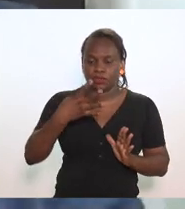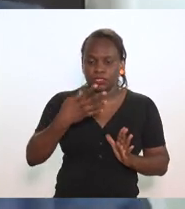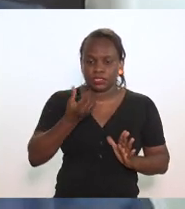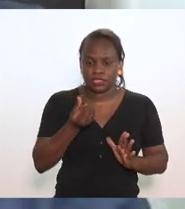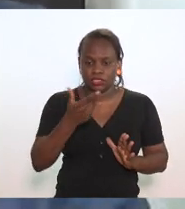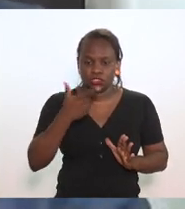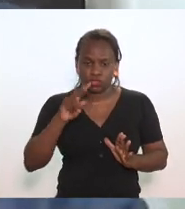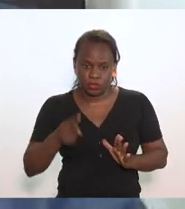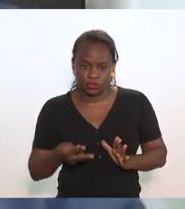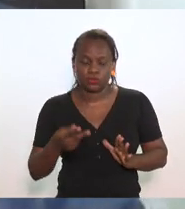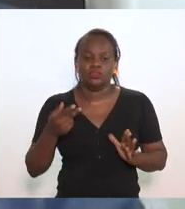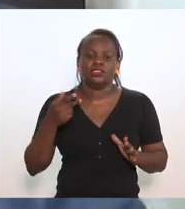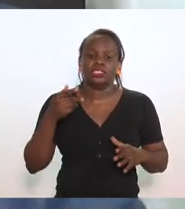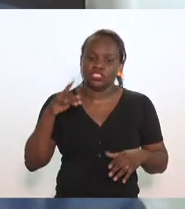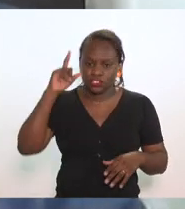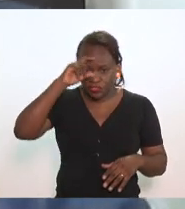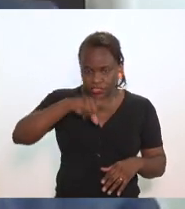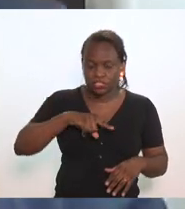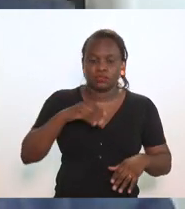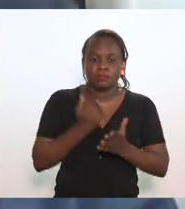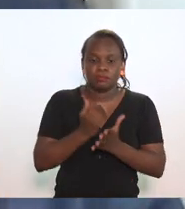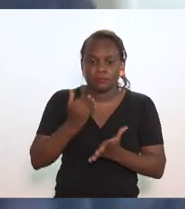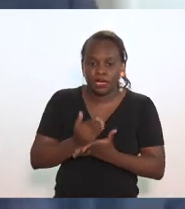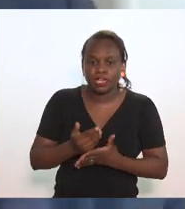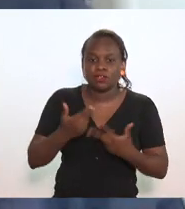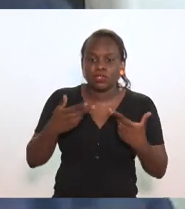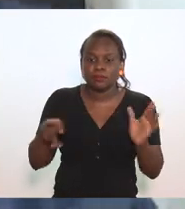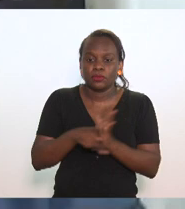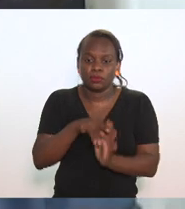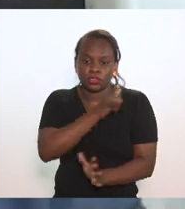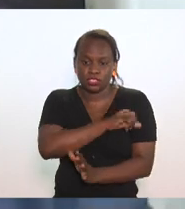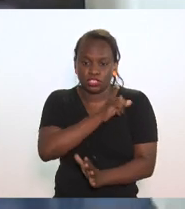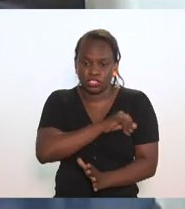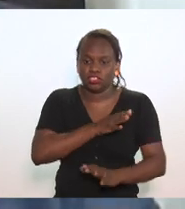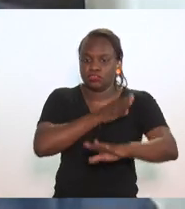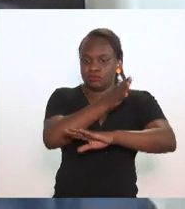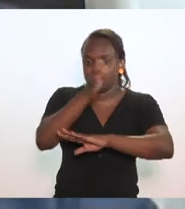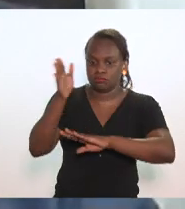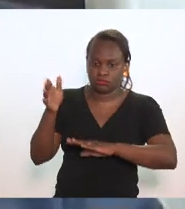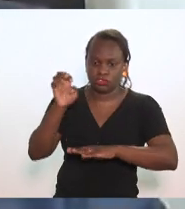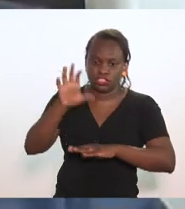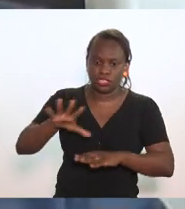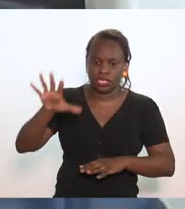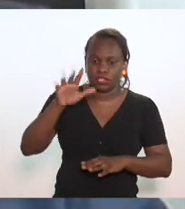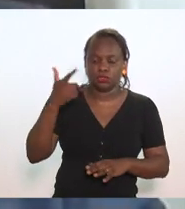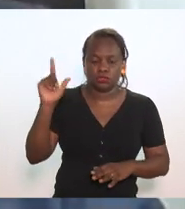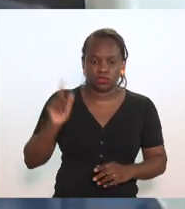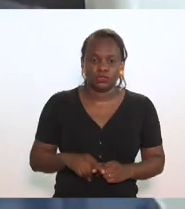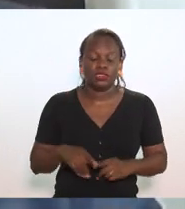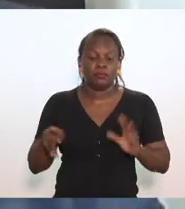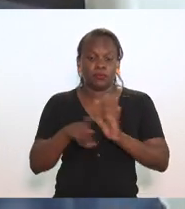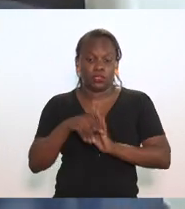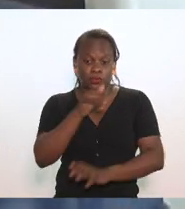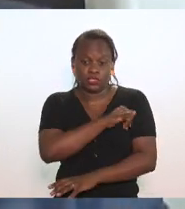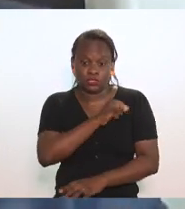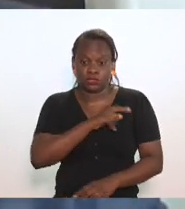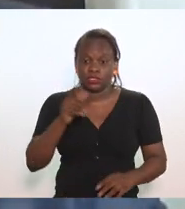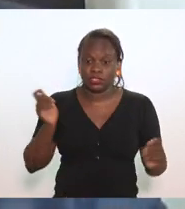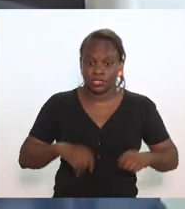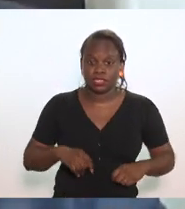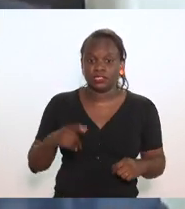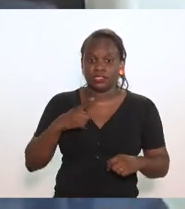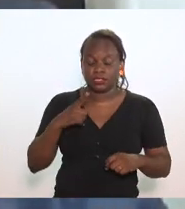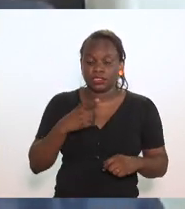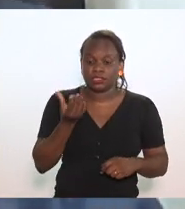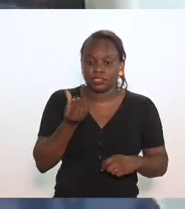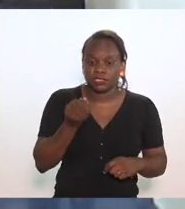dificultando ao máximo a entrada de produção fluminense em outros estados. Os moinhos do Rio de Janeiro possuem capacidade instalada